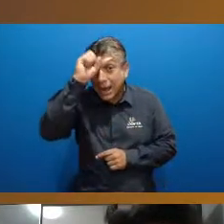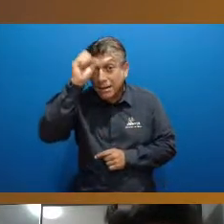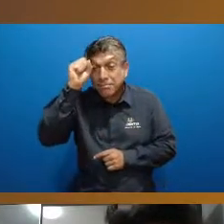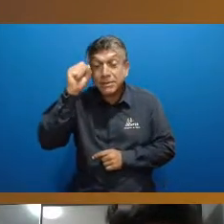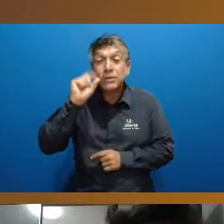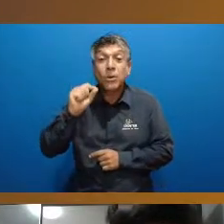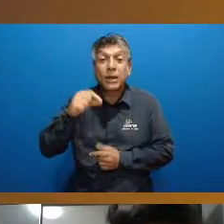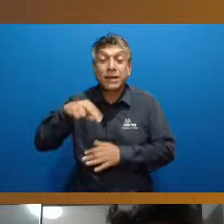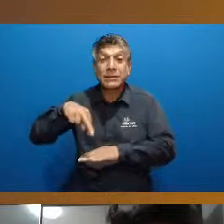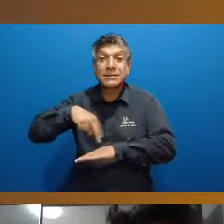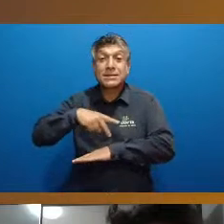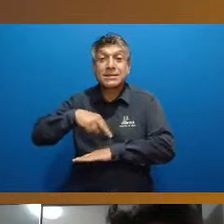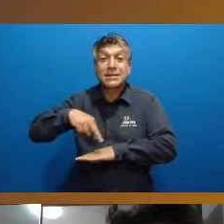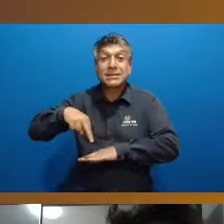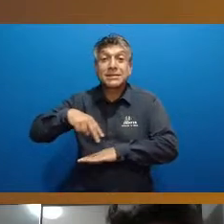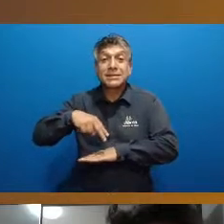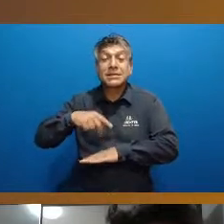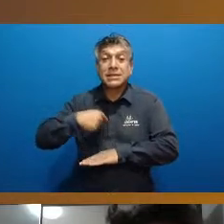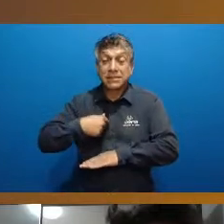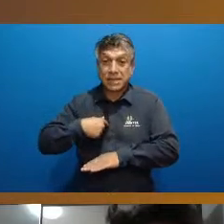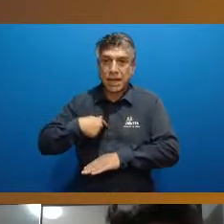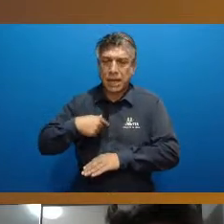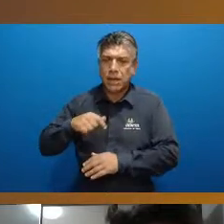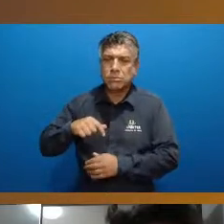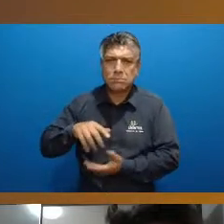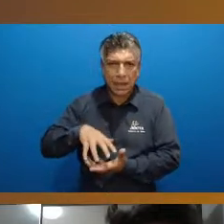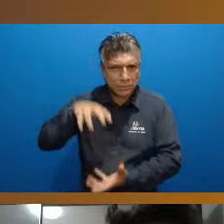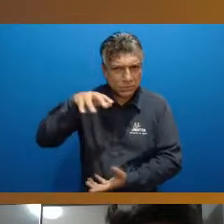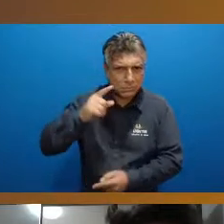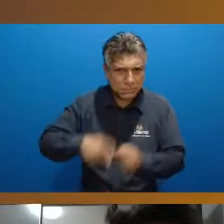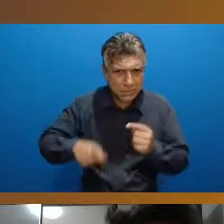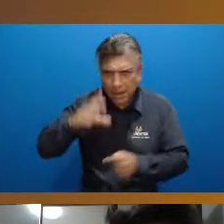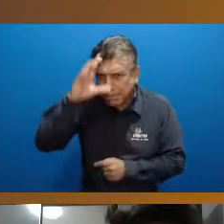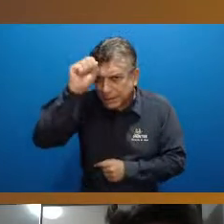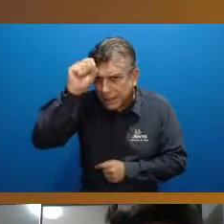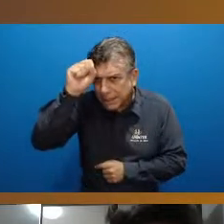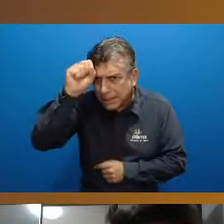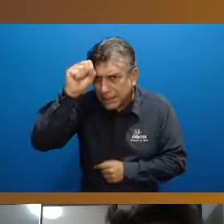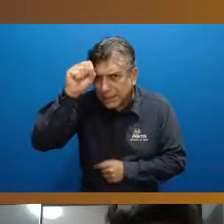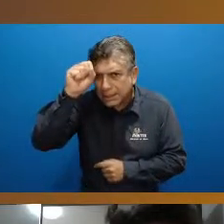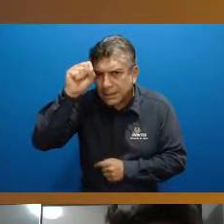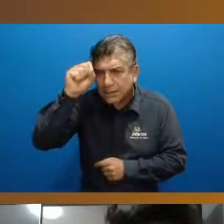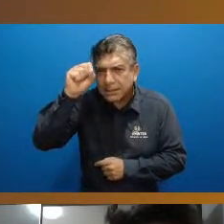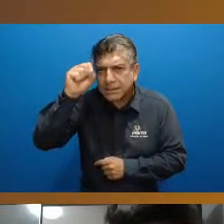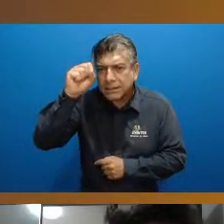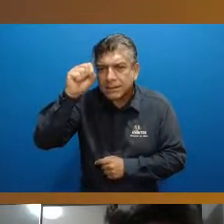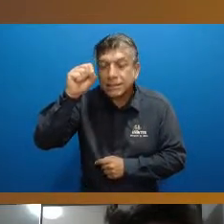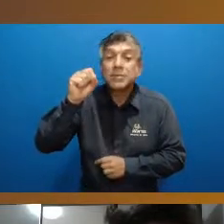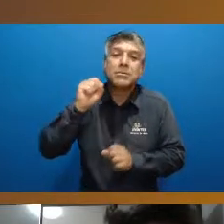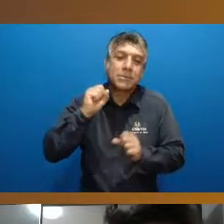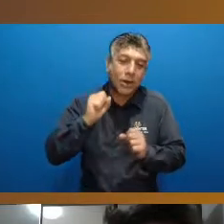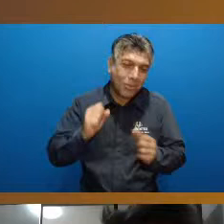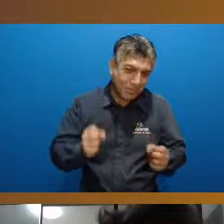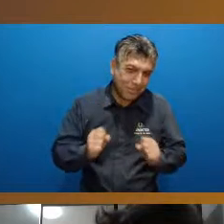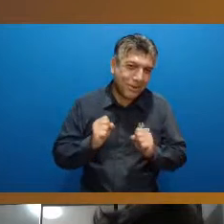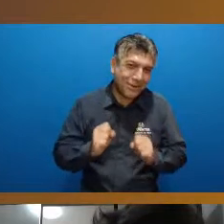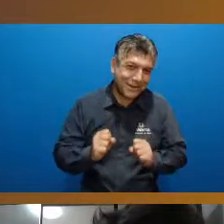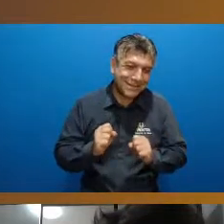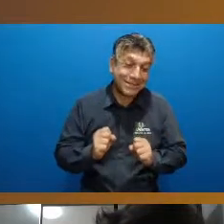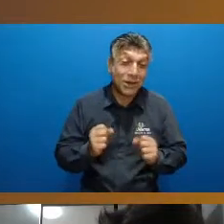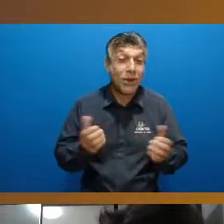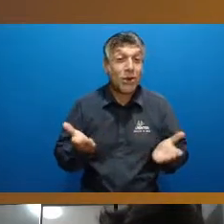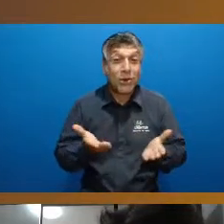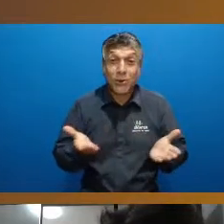significa que quando adulto não posso aprender não Rita não significa hoje nós já já